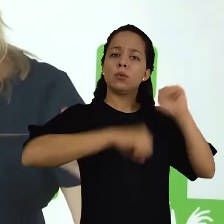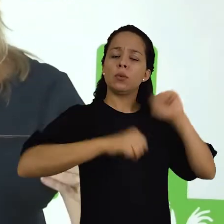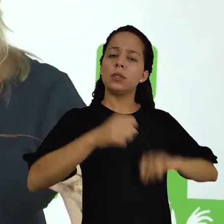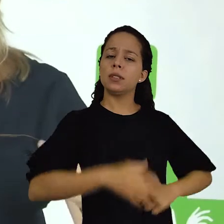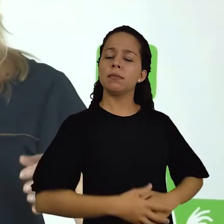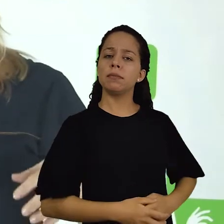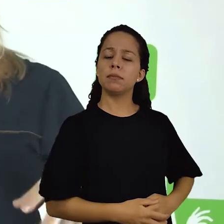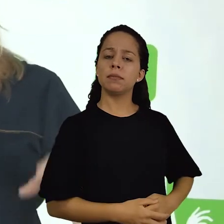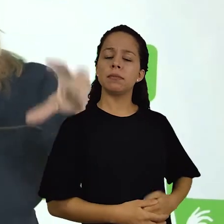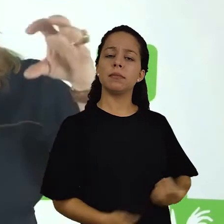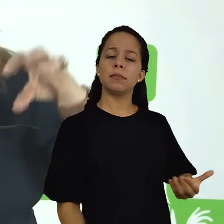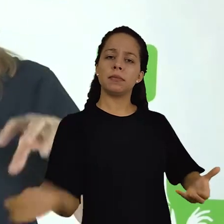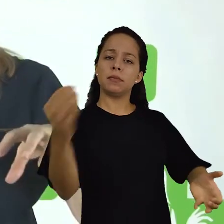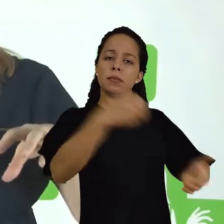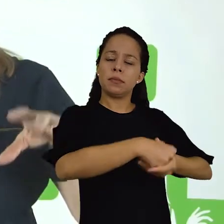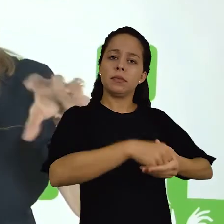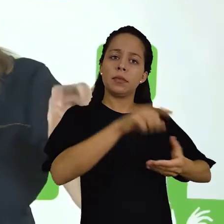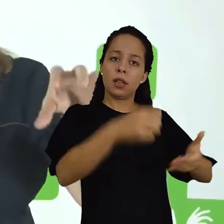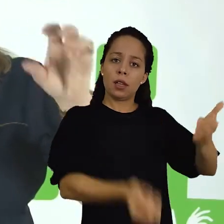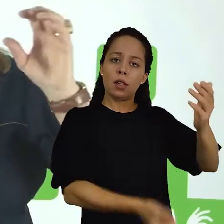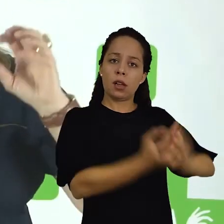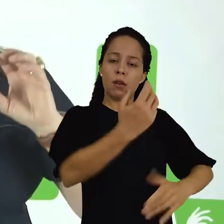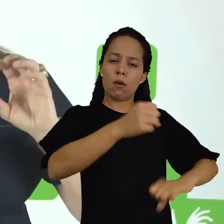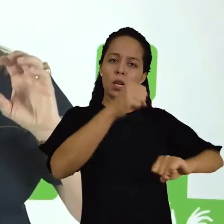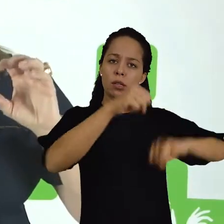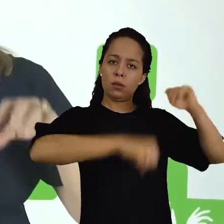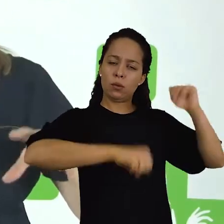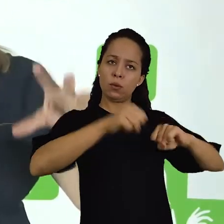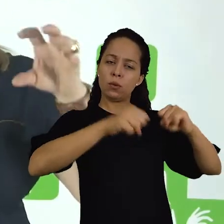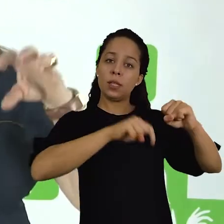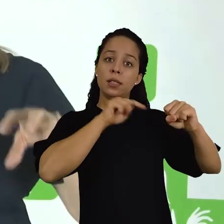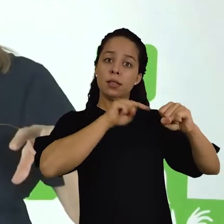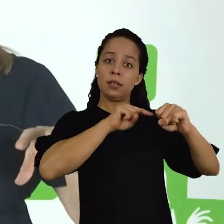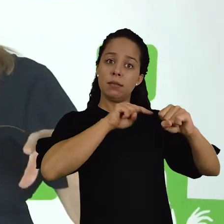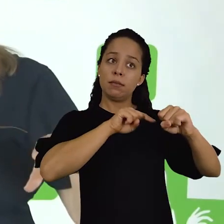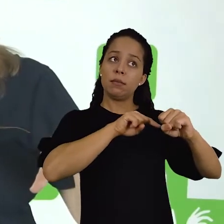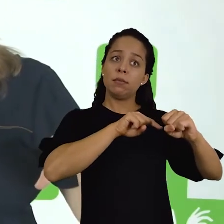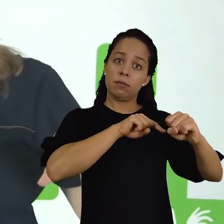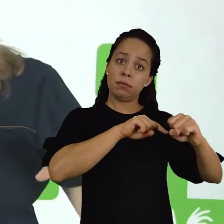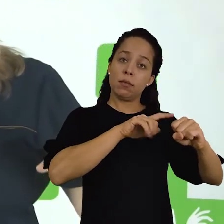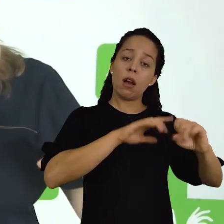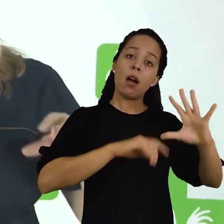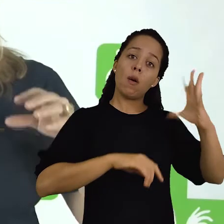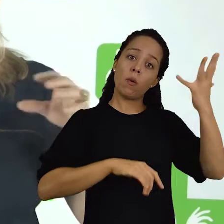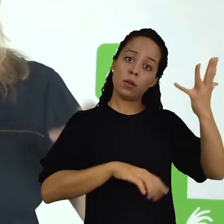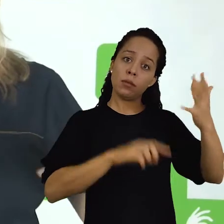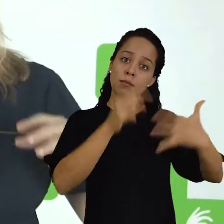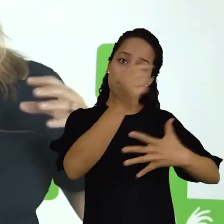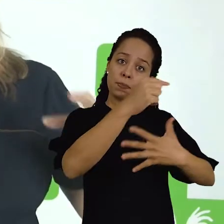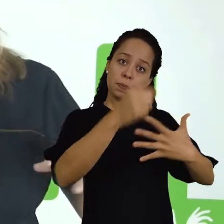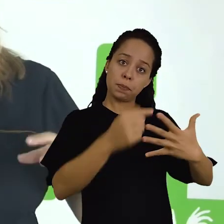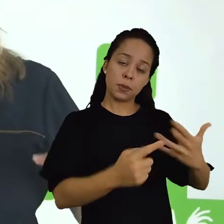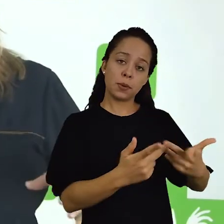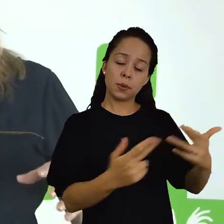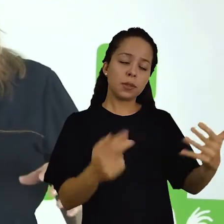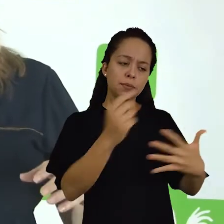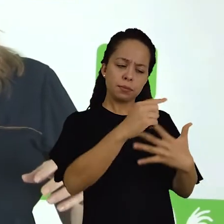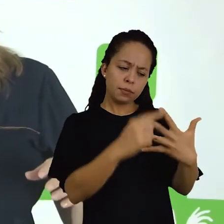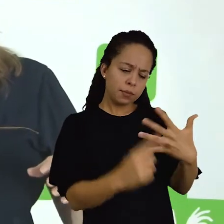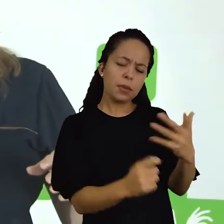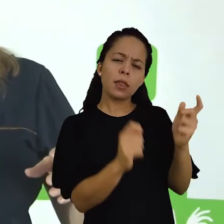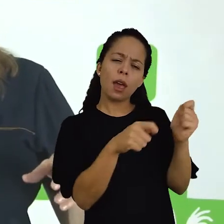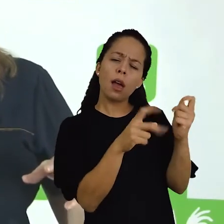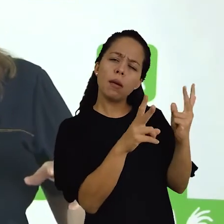que ocorressem nesta cidade na qual se instalou essa indústria, elas poderiam ser